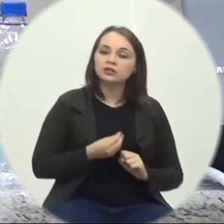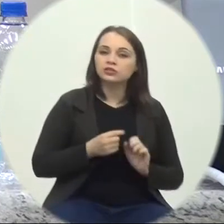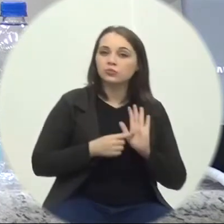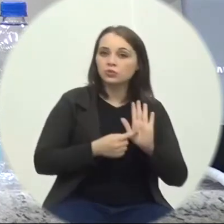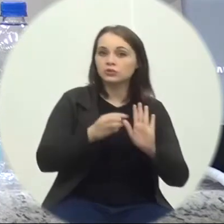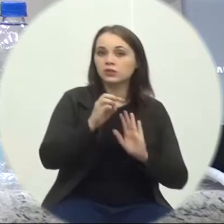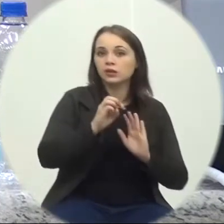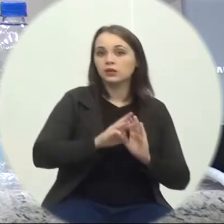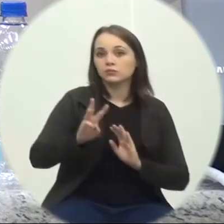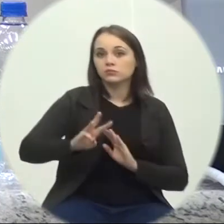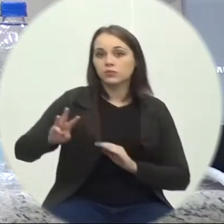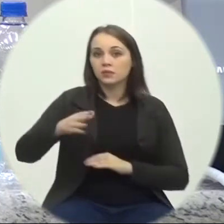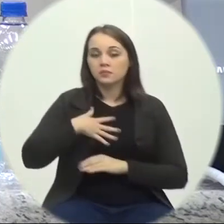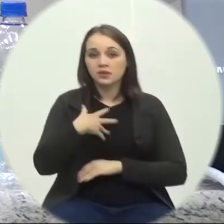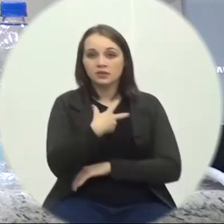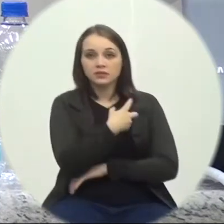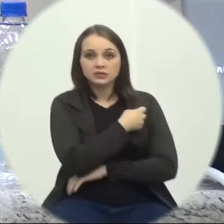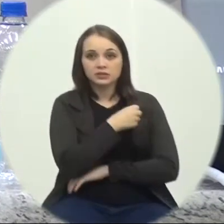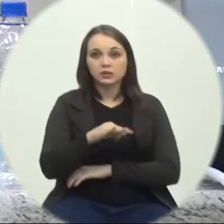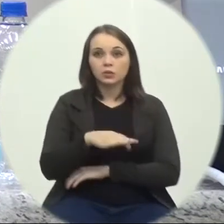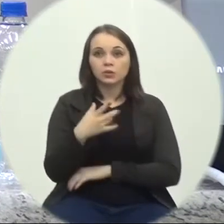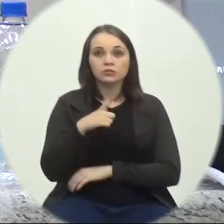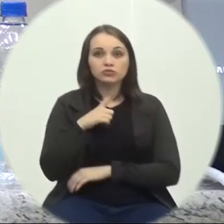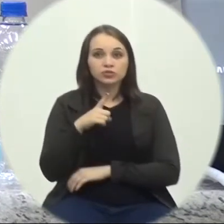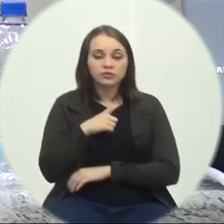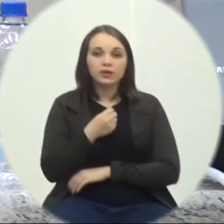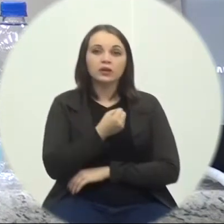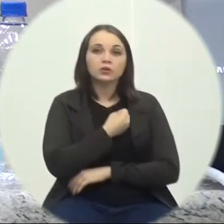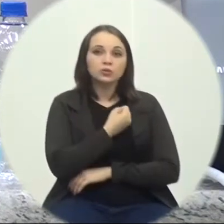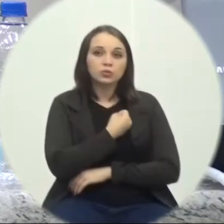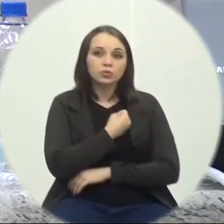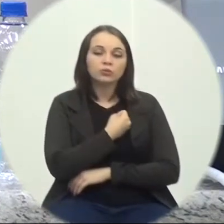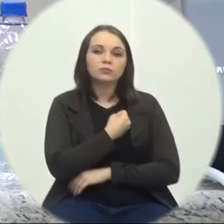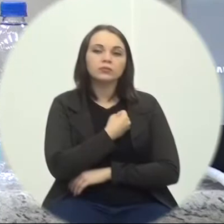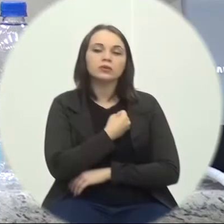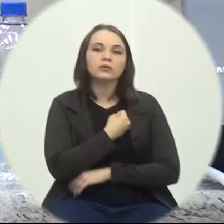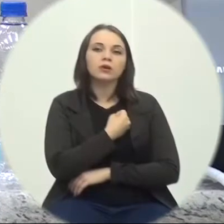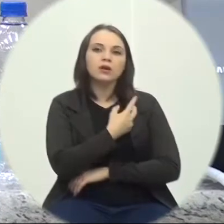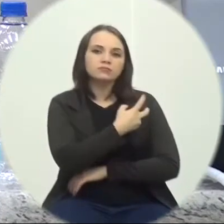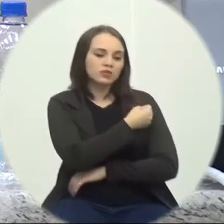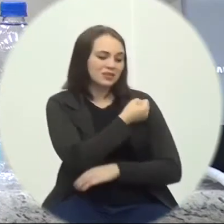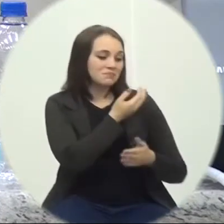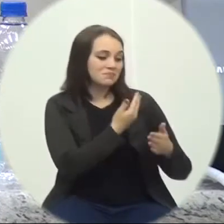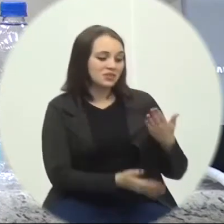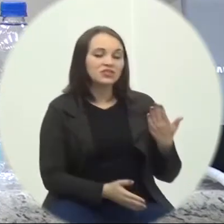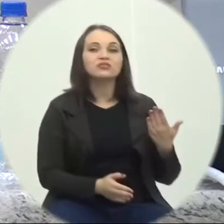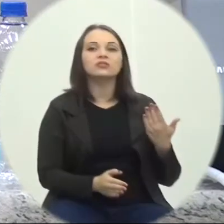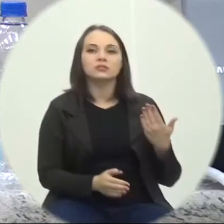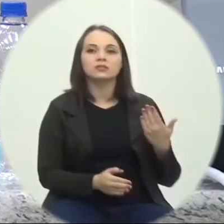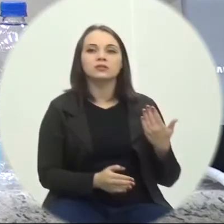Minha Vacina Quando houver Número de doses Por perdidas Ou danificadas Durante o processo